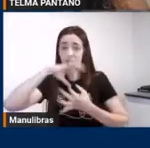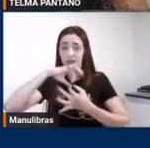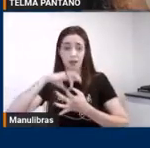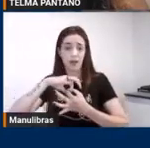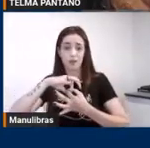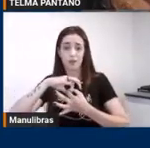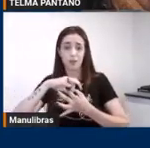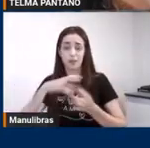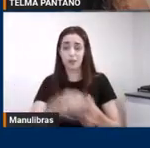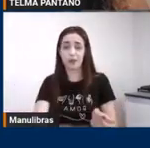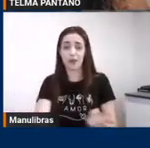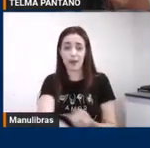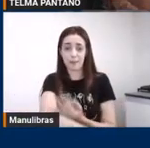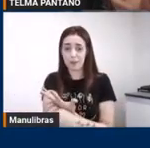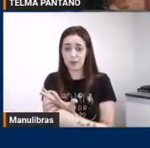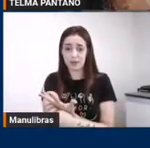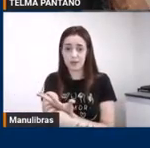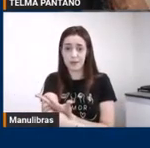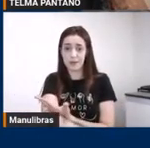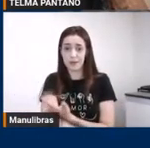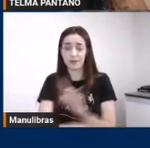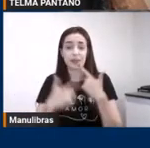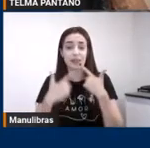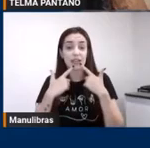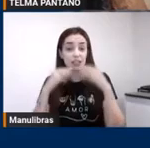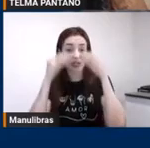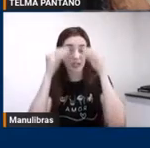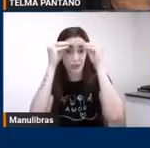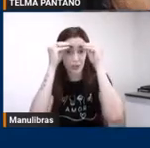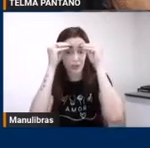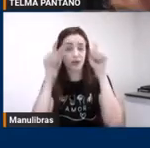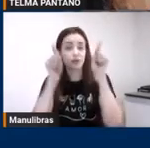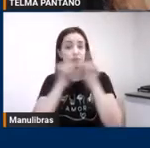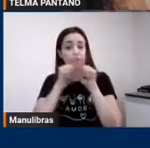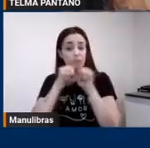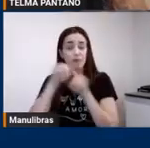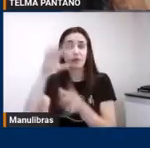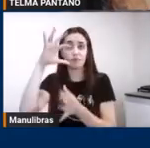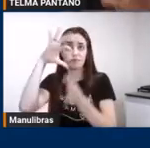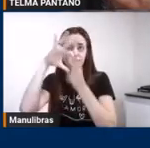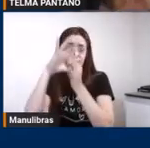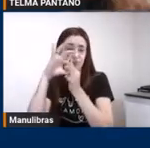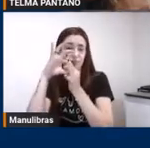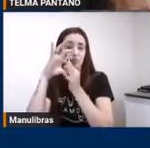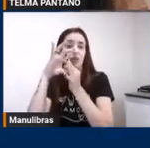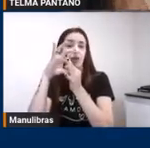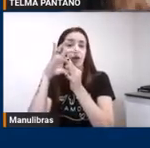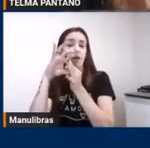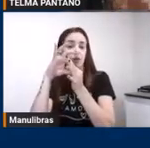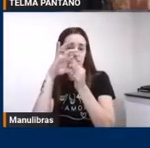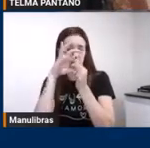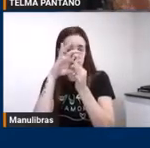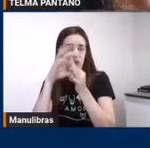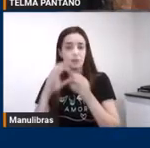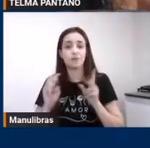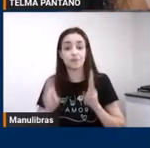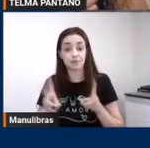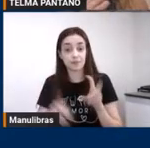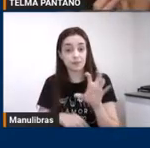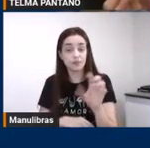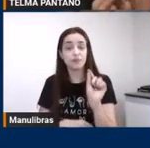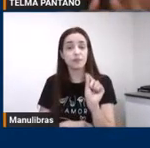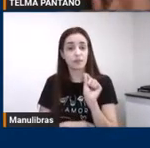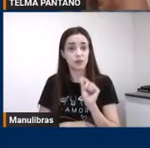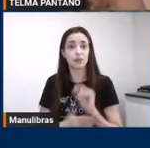A linguagem é aquela que me permite entrar em contato com o meu funcionamento cerebral. E mesmo assim, ela me permite entrar em